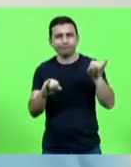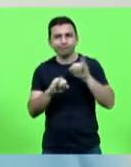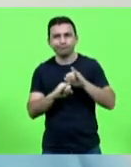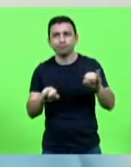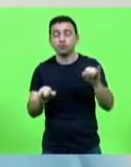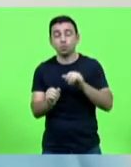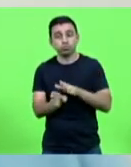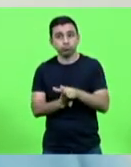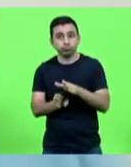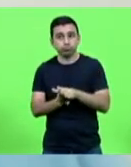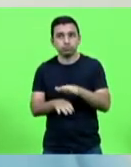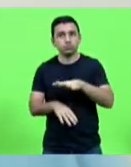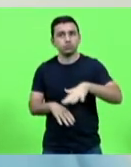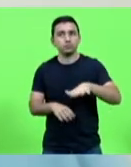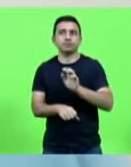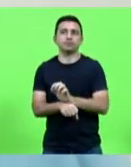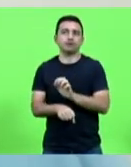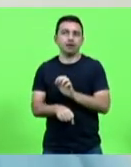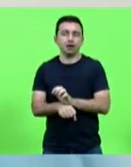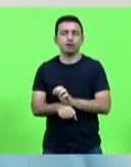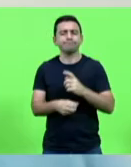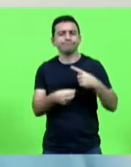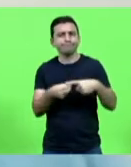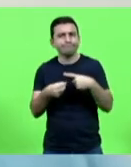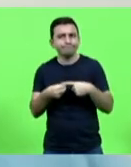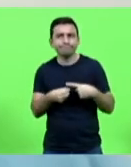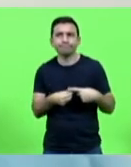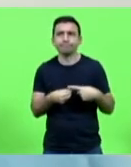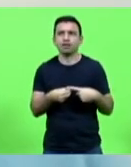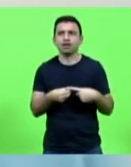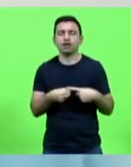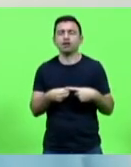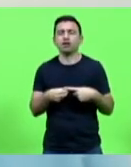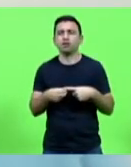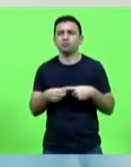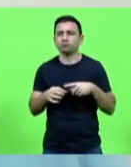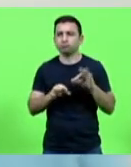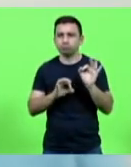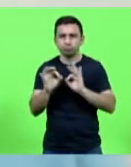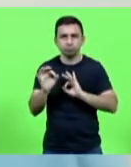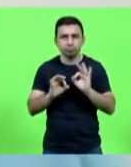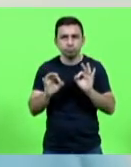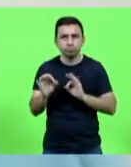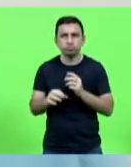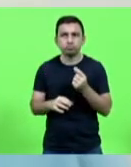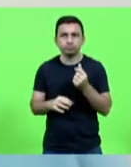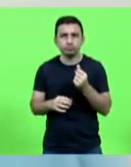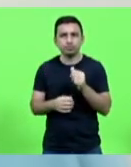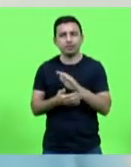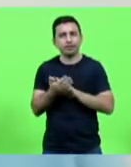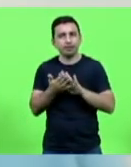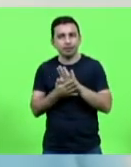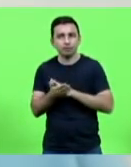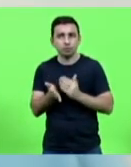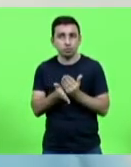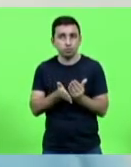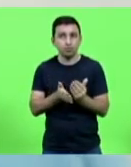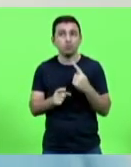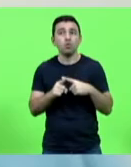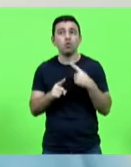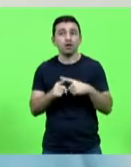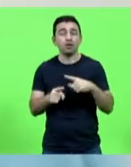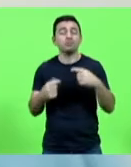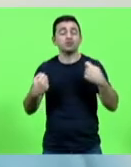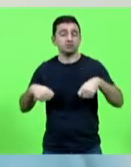municípios a não movimentarem esse recurso remanescente até que seja publicado um novo decreto federal.